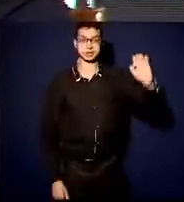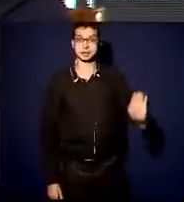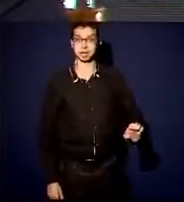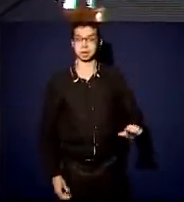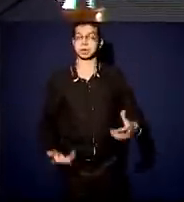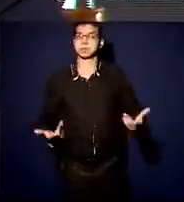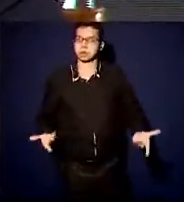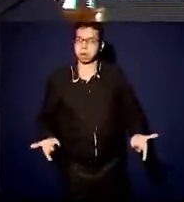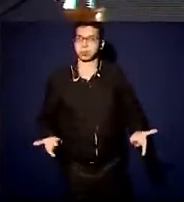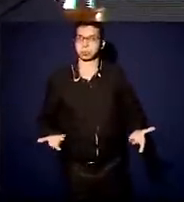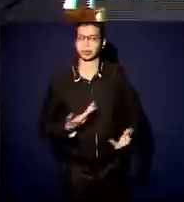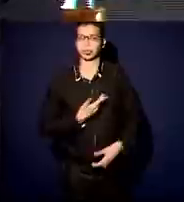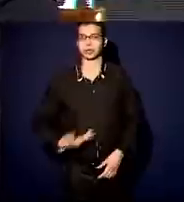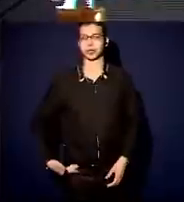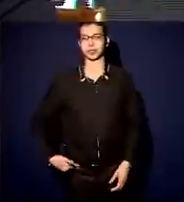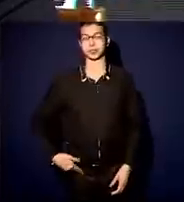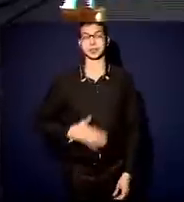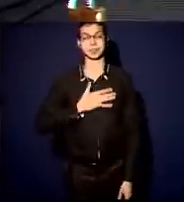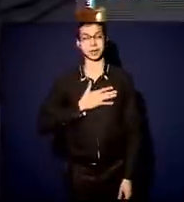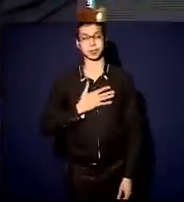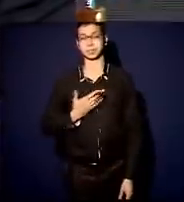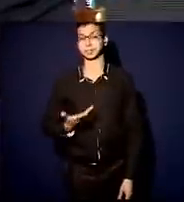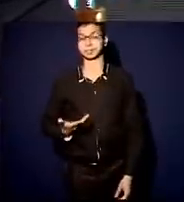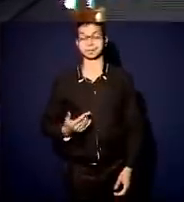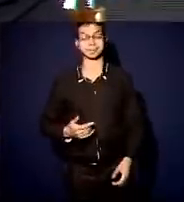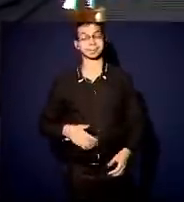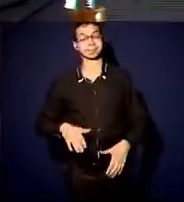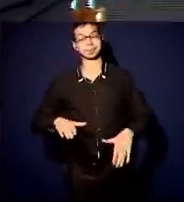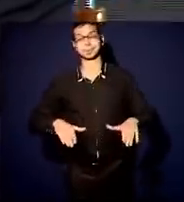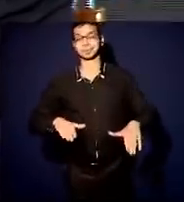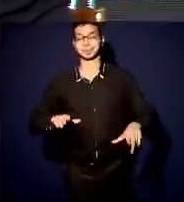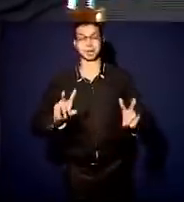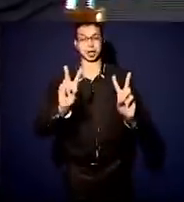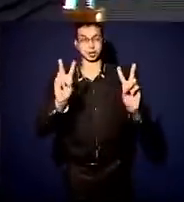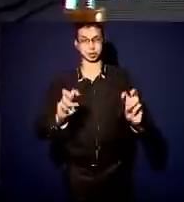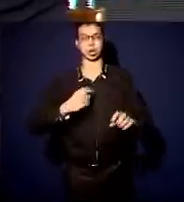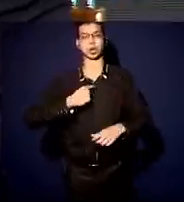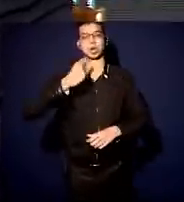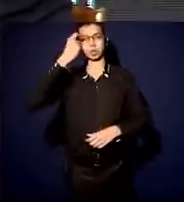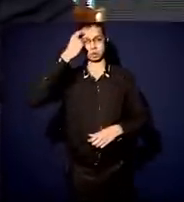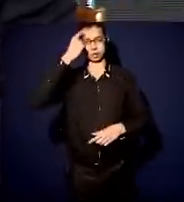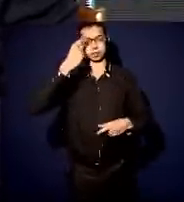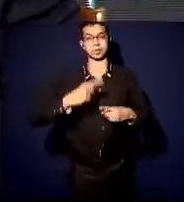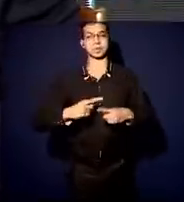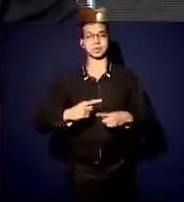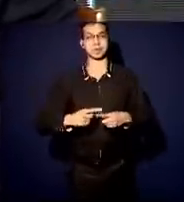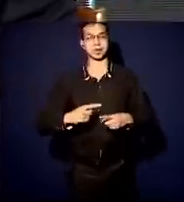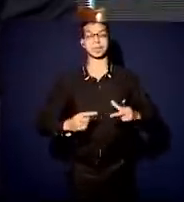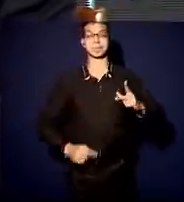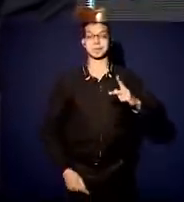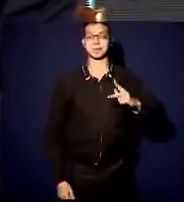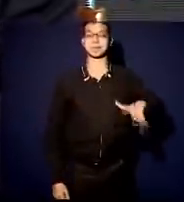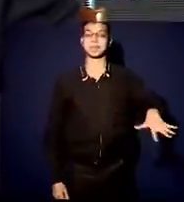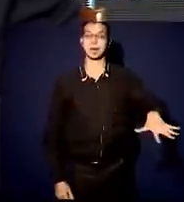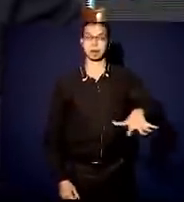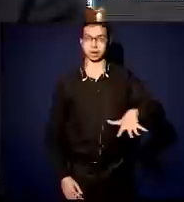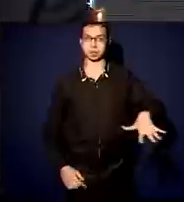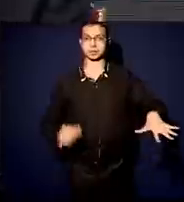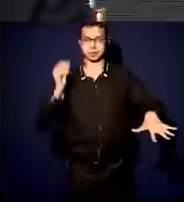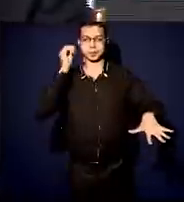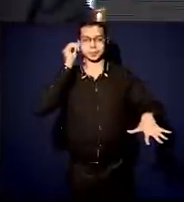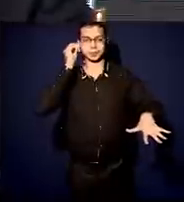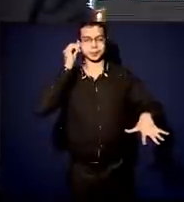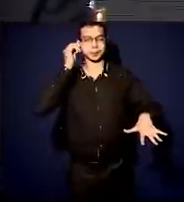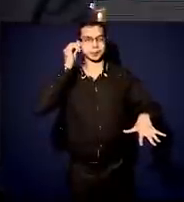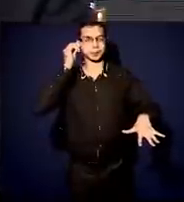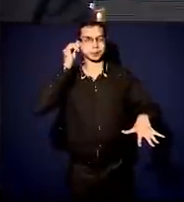relativo essa questão. Eu penso, talvez por vir até da iniciativa privada, que a gente busca